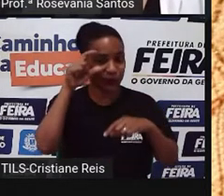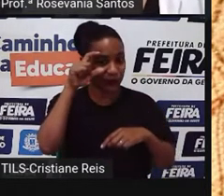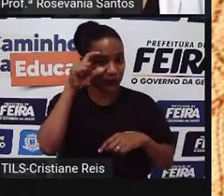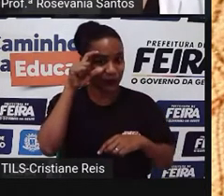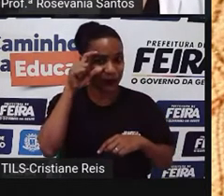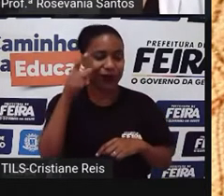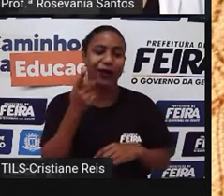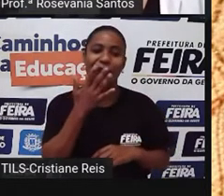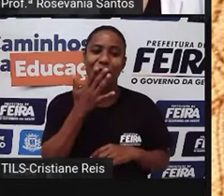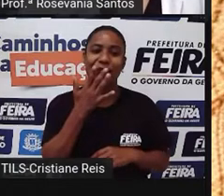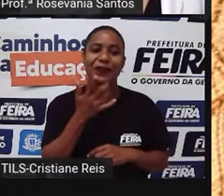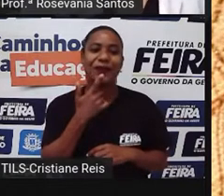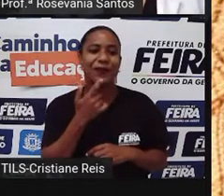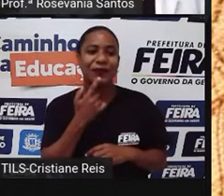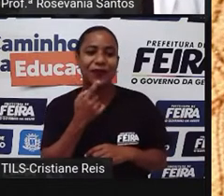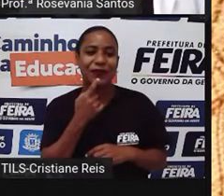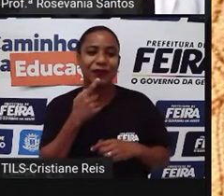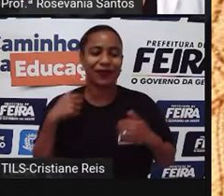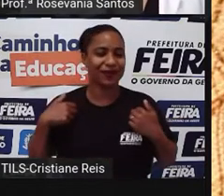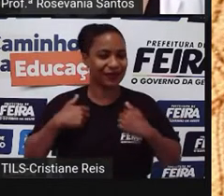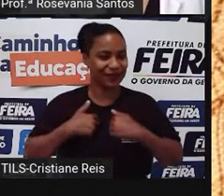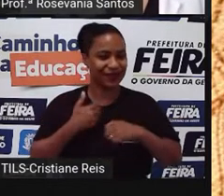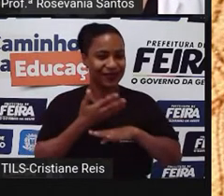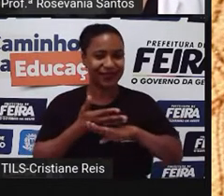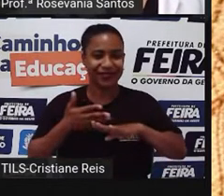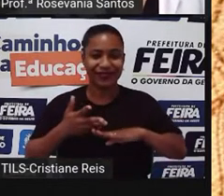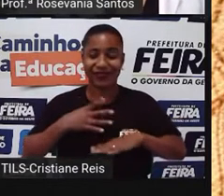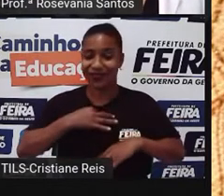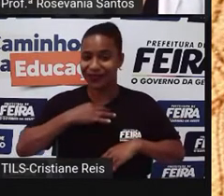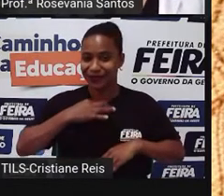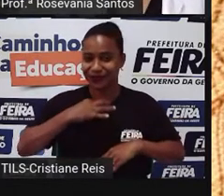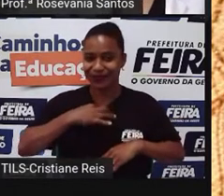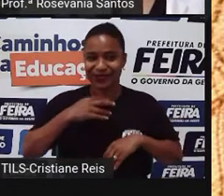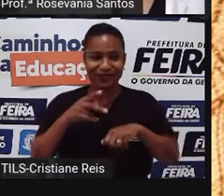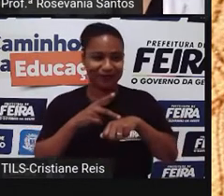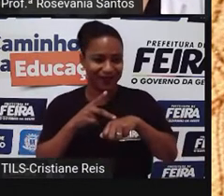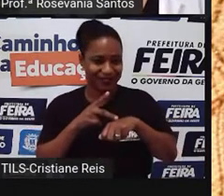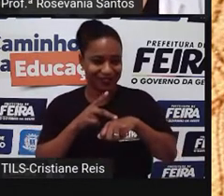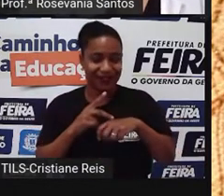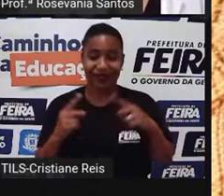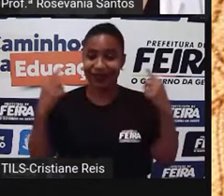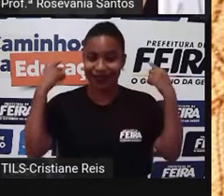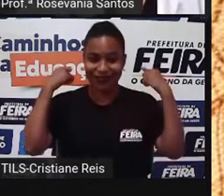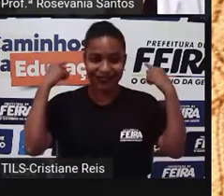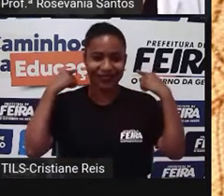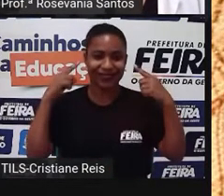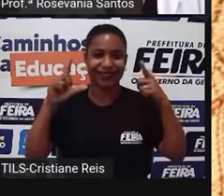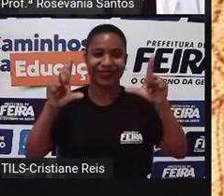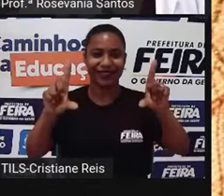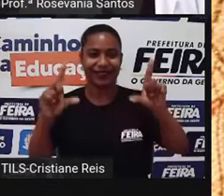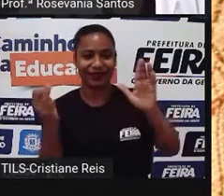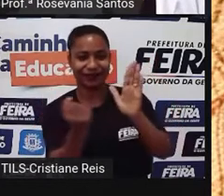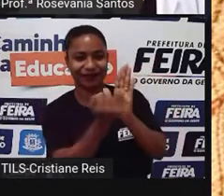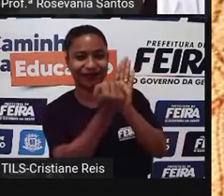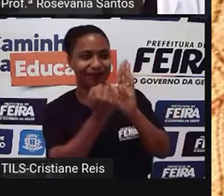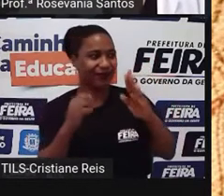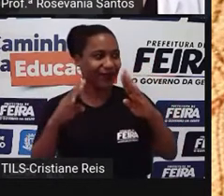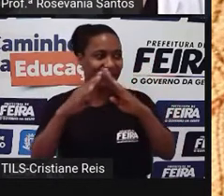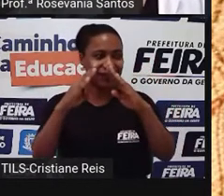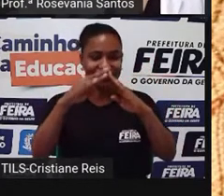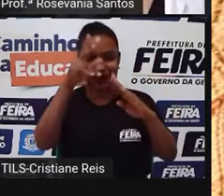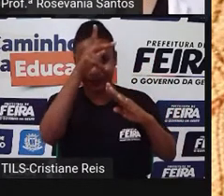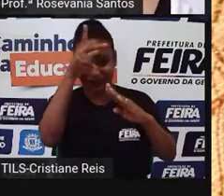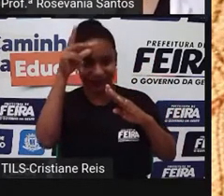vermelho, estou trajando um jaleco branco, uma blusa preta, atrás de mim tem a logomarca, né? Da Prefeitura Municipal de Feira de